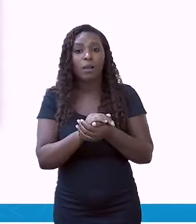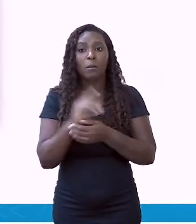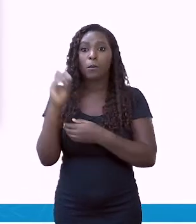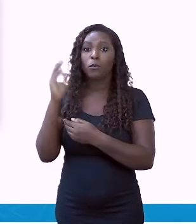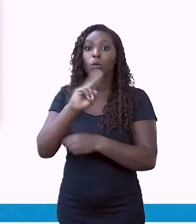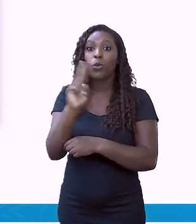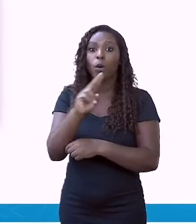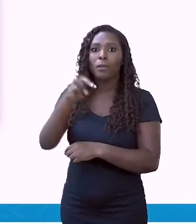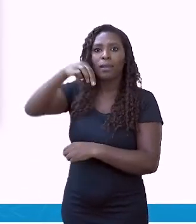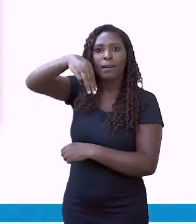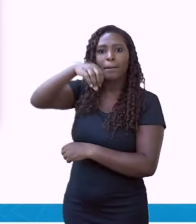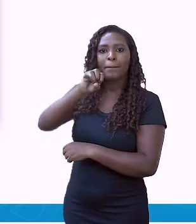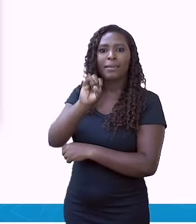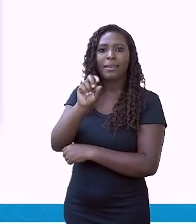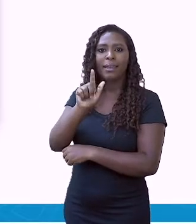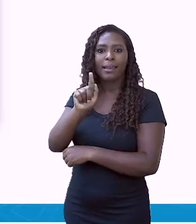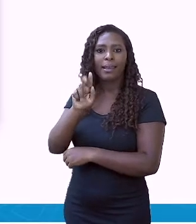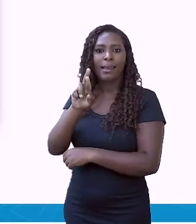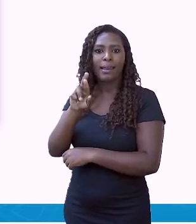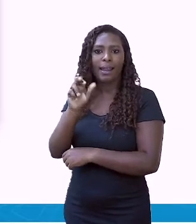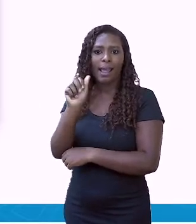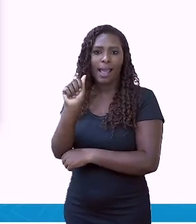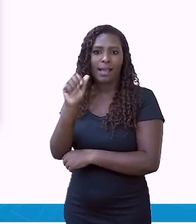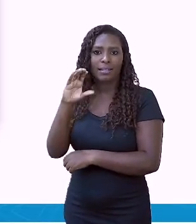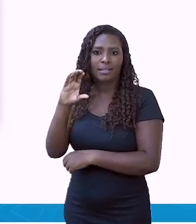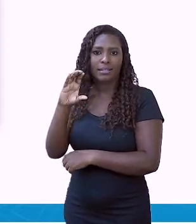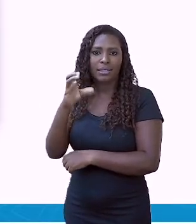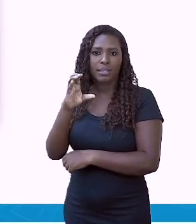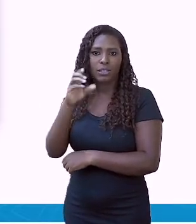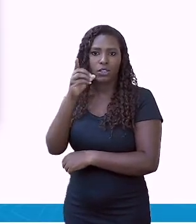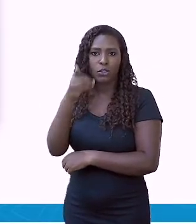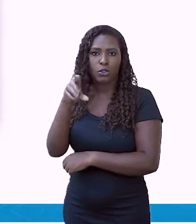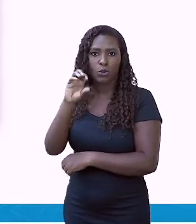deslocamento. Você sai daqui, vai pra lá, de lá, pra cá.